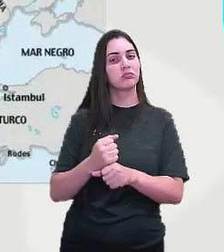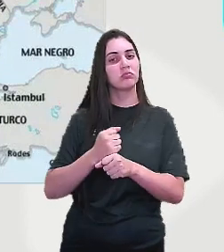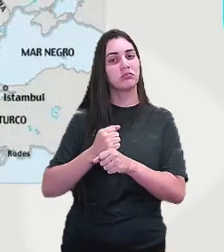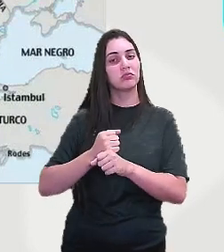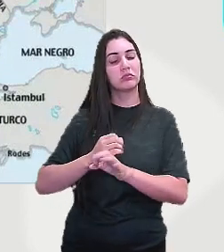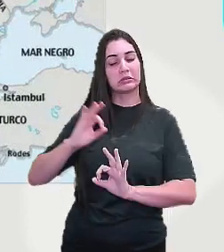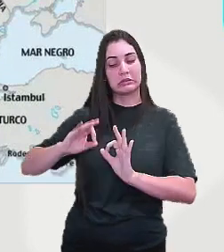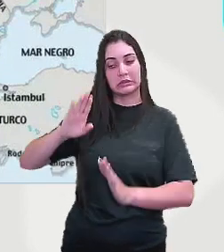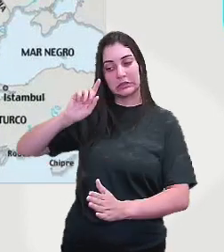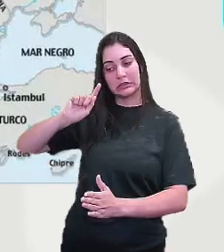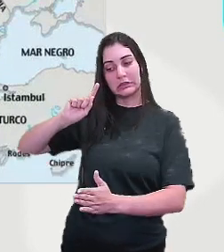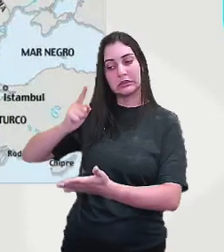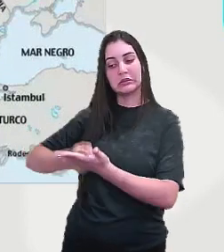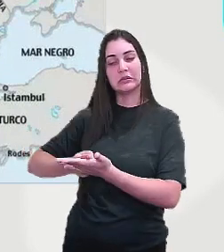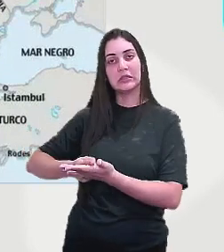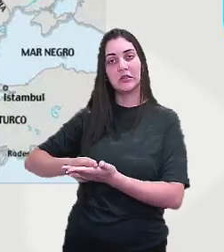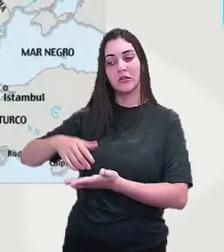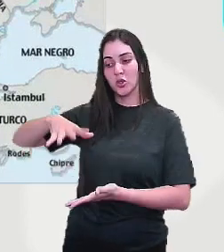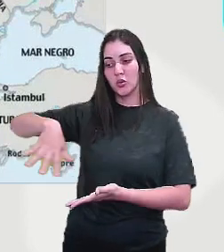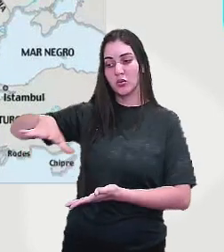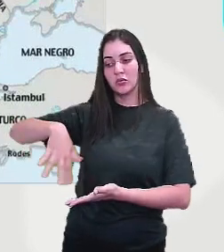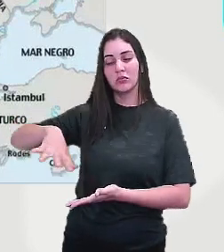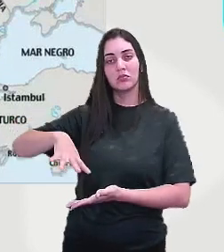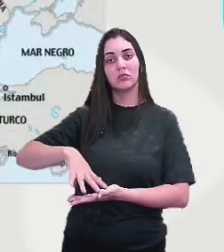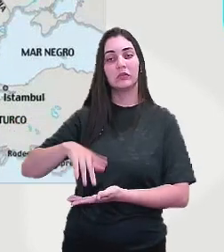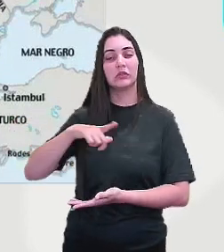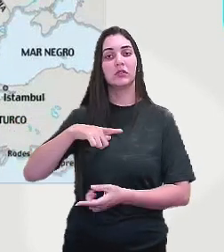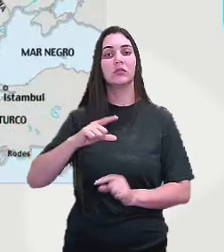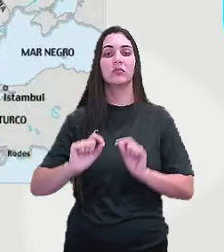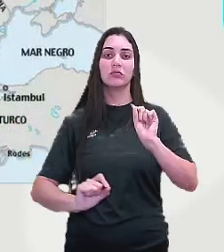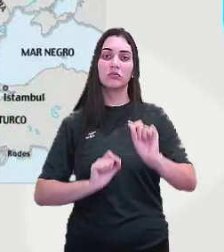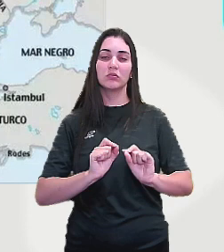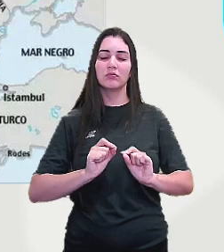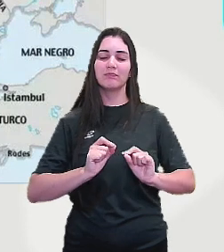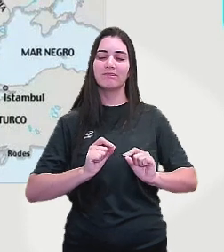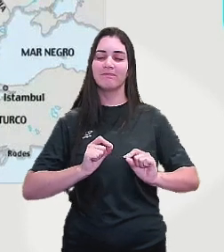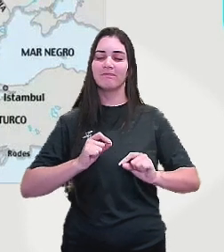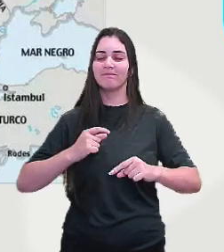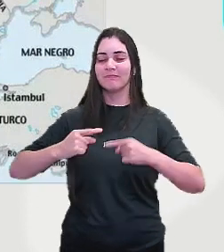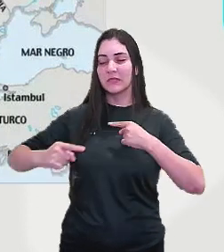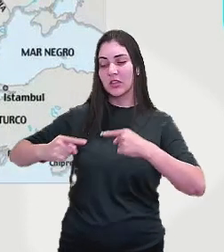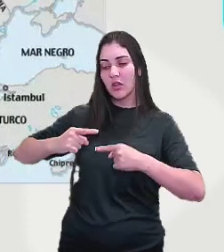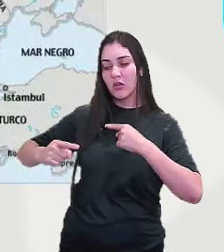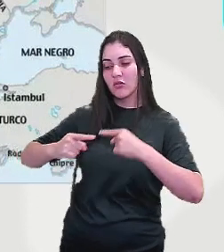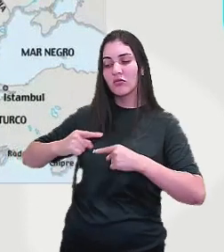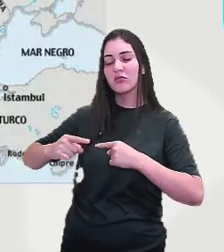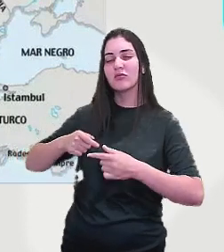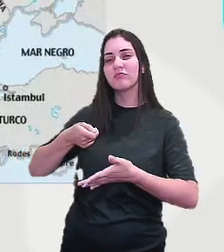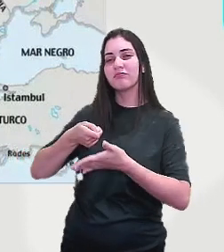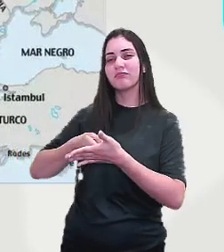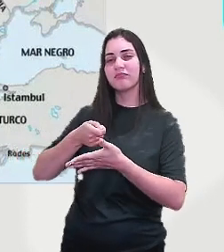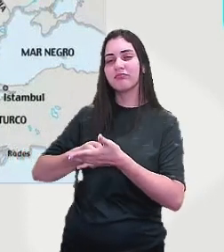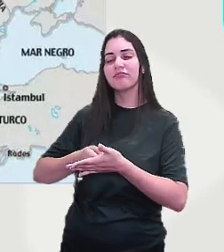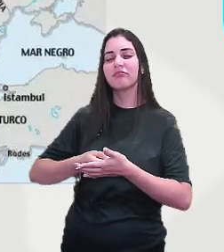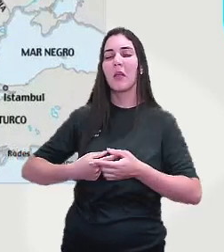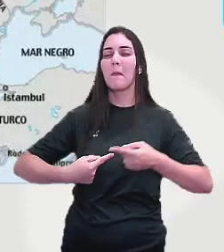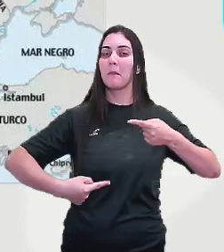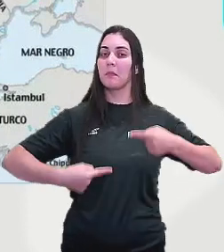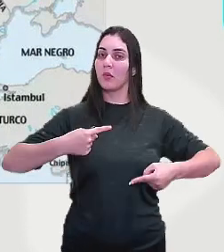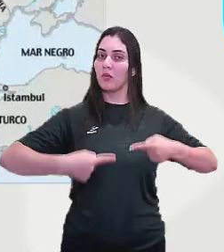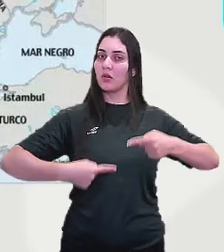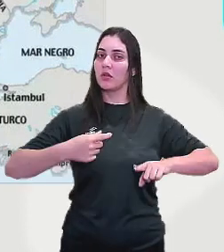porque havia discussões e havia embates políticos,